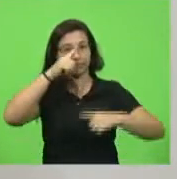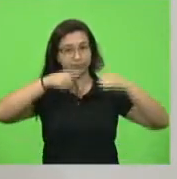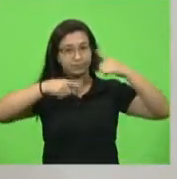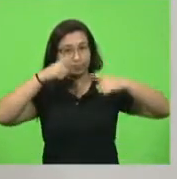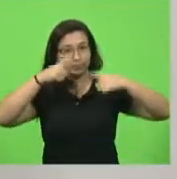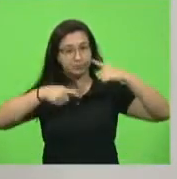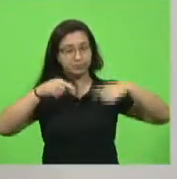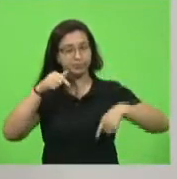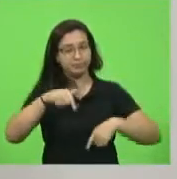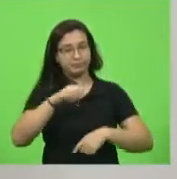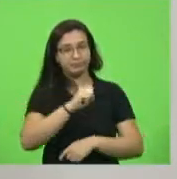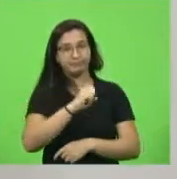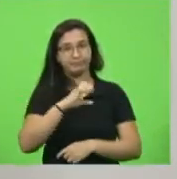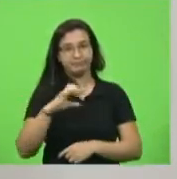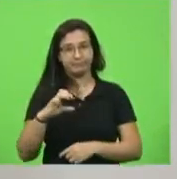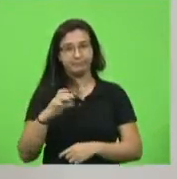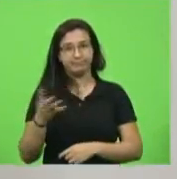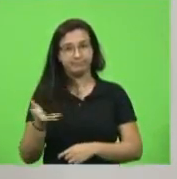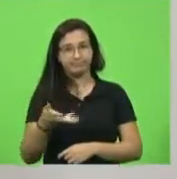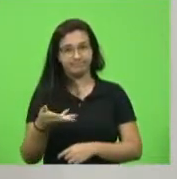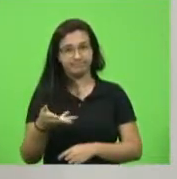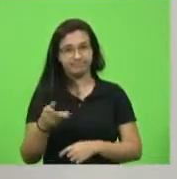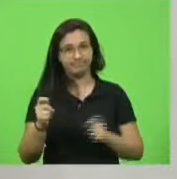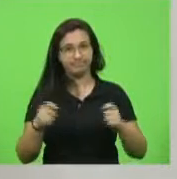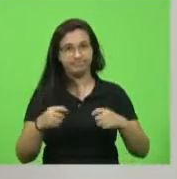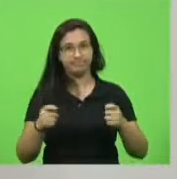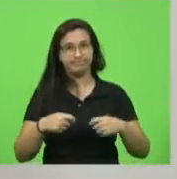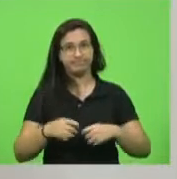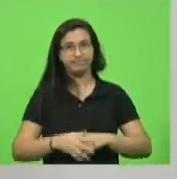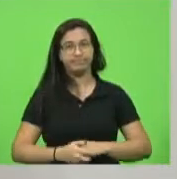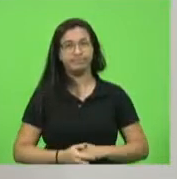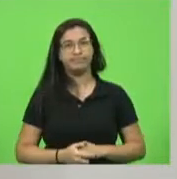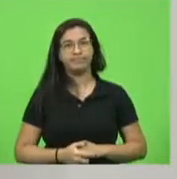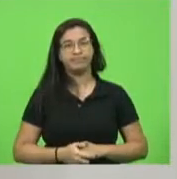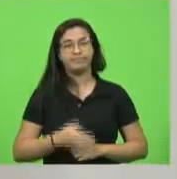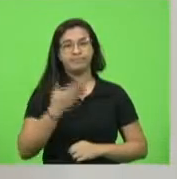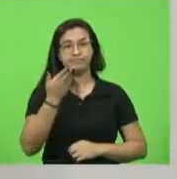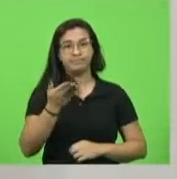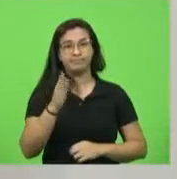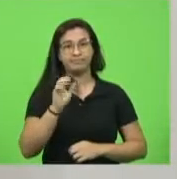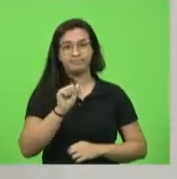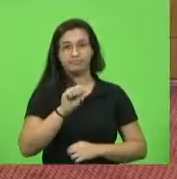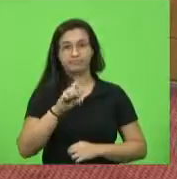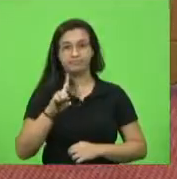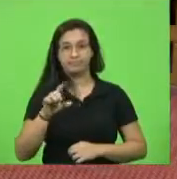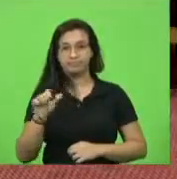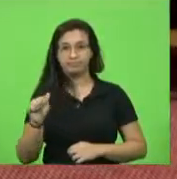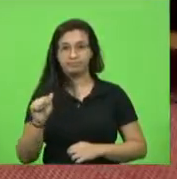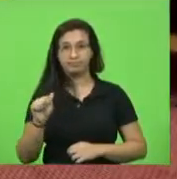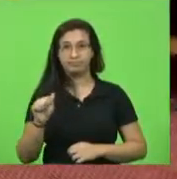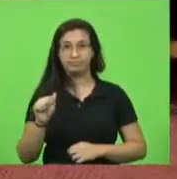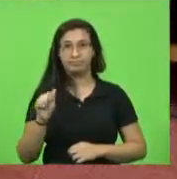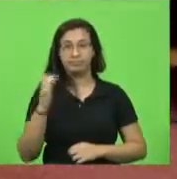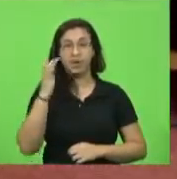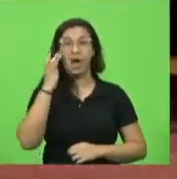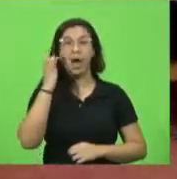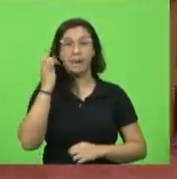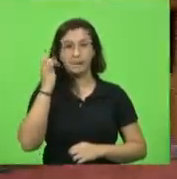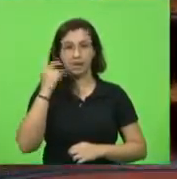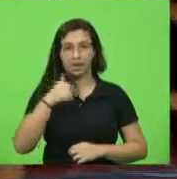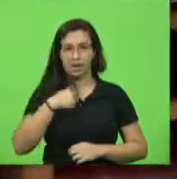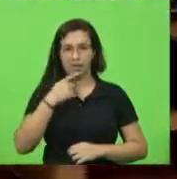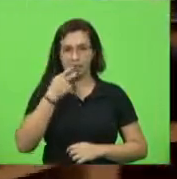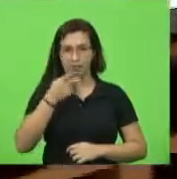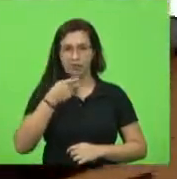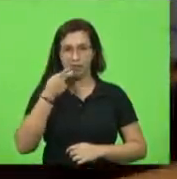agilidade. A parte, deputada Paulinha. Fique à vontade, deputada Ada. Eu acho que amanhã eu vou fazer também uma fala